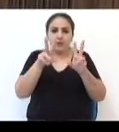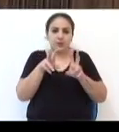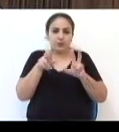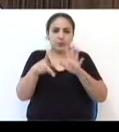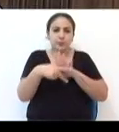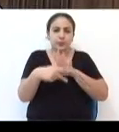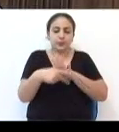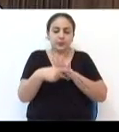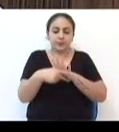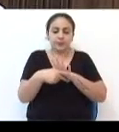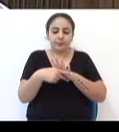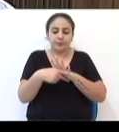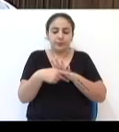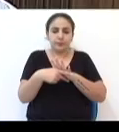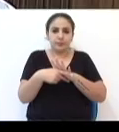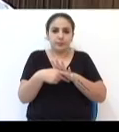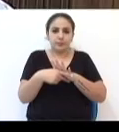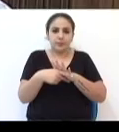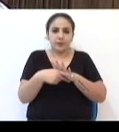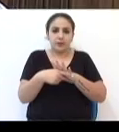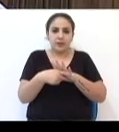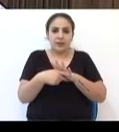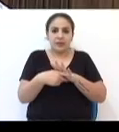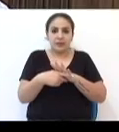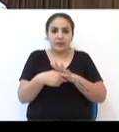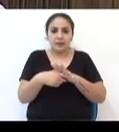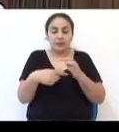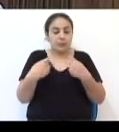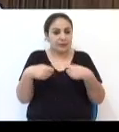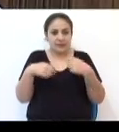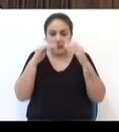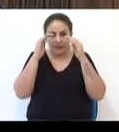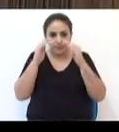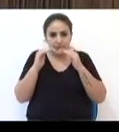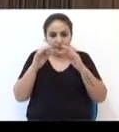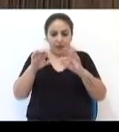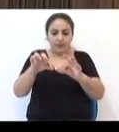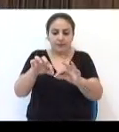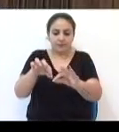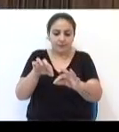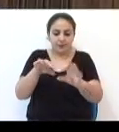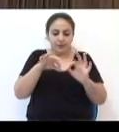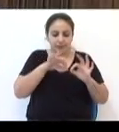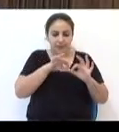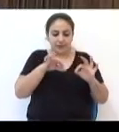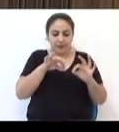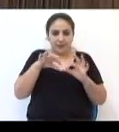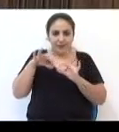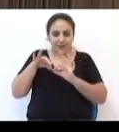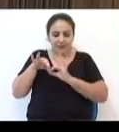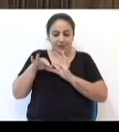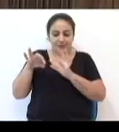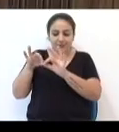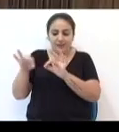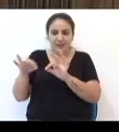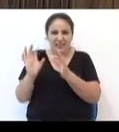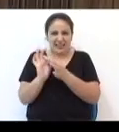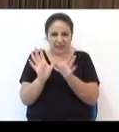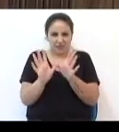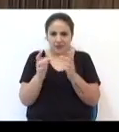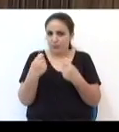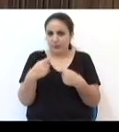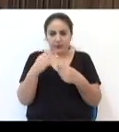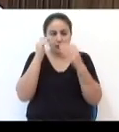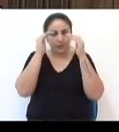questão dos recursos frontal, lateral e de fundo. E o terceiro projeto